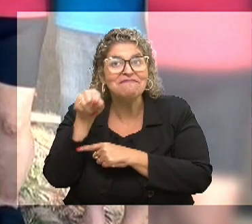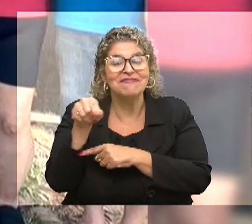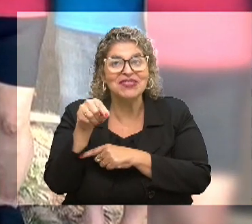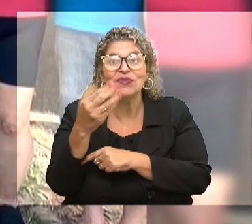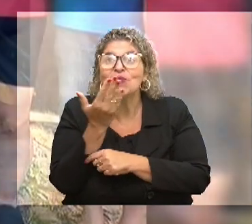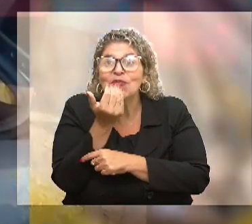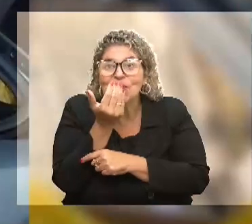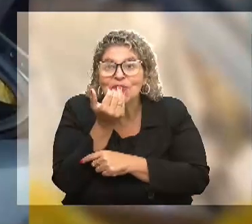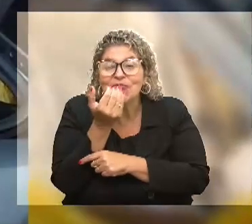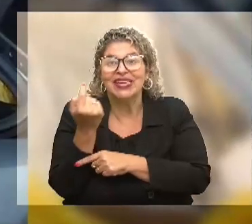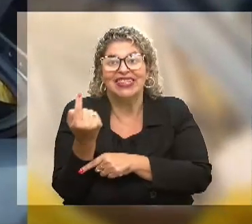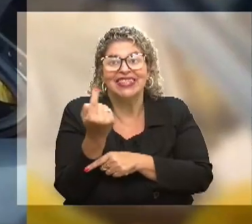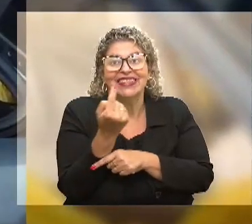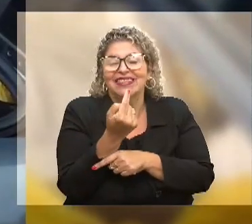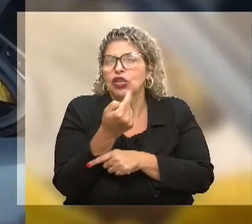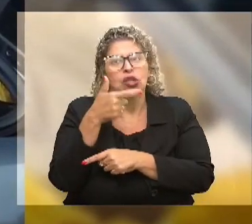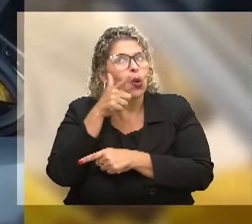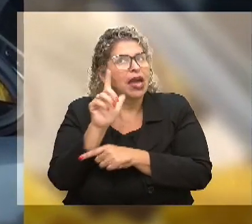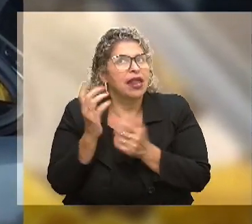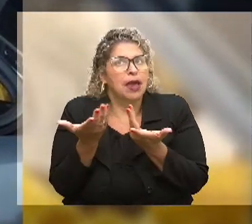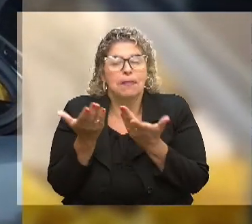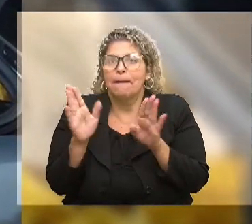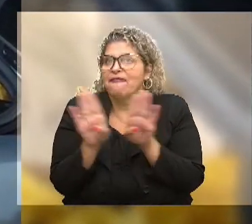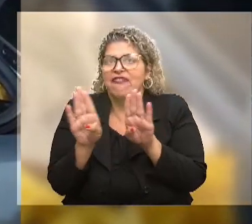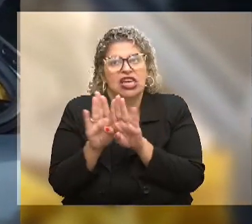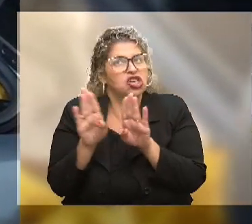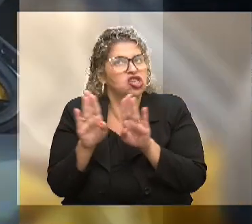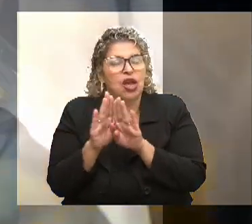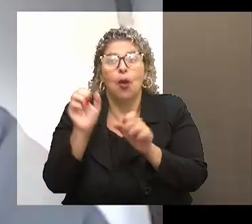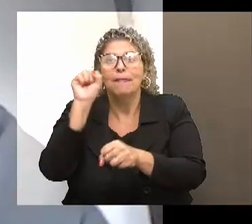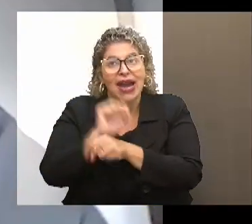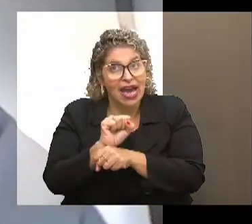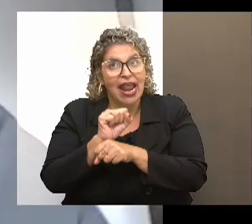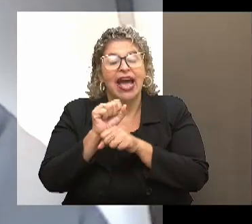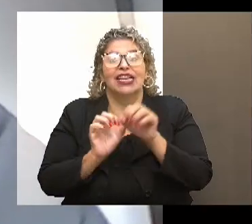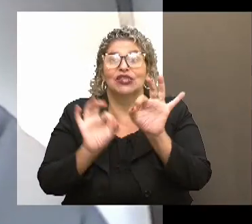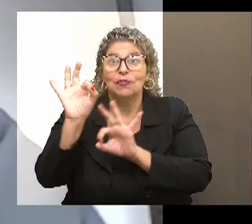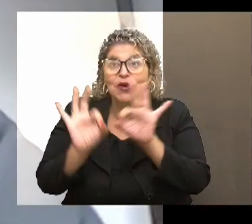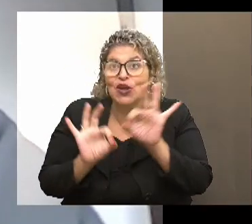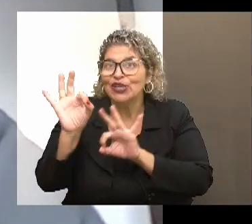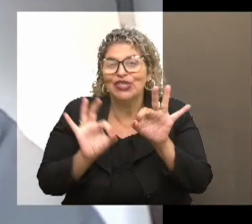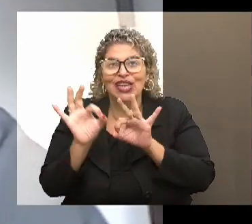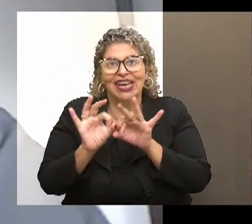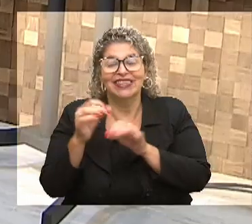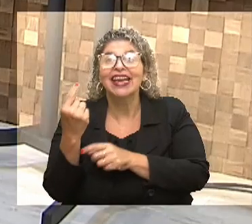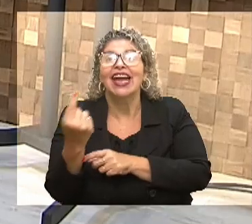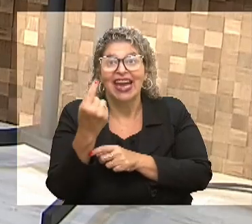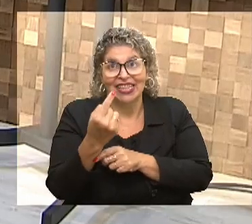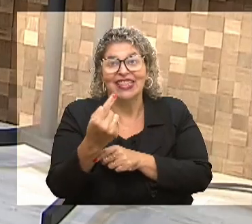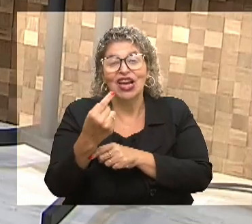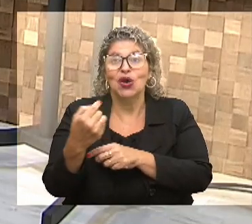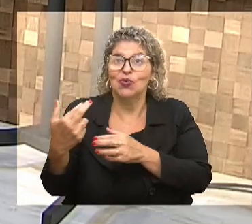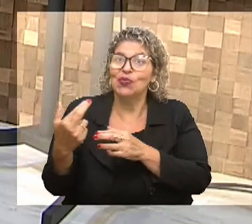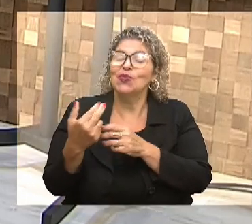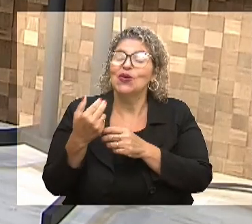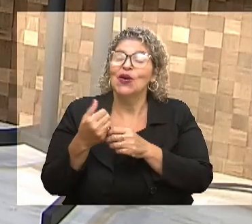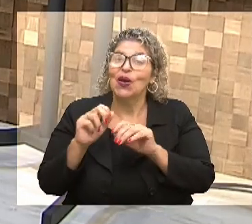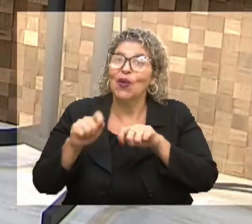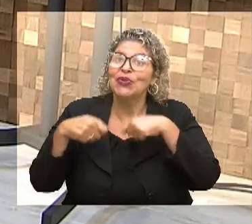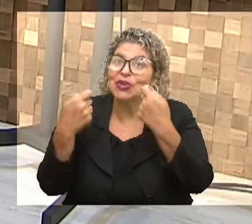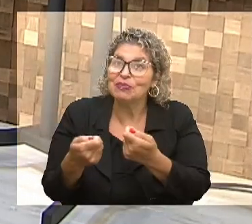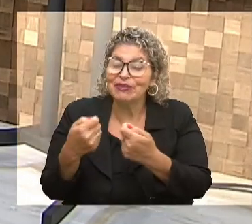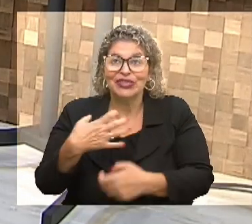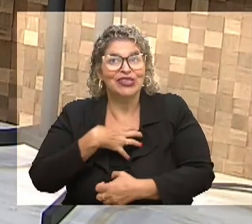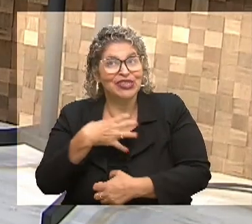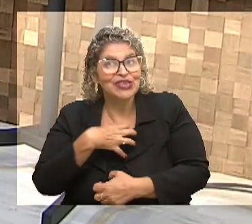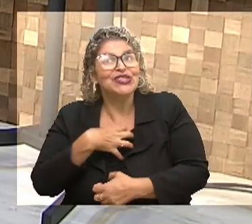previsão nenhuma de fechar as portas ou parar com todo esse trabalho. E cada um contribui da forma que consegue. Mara, que